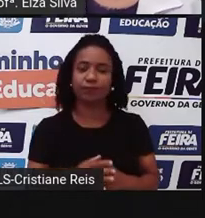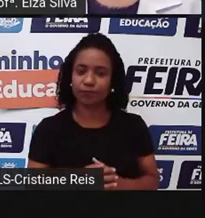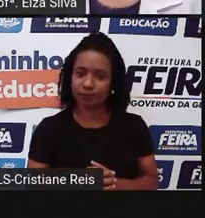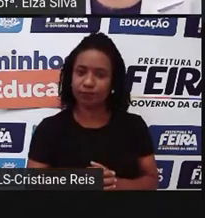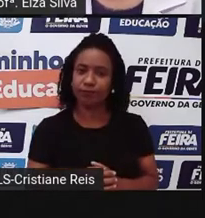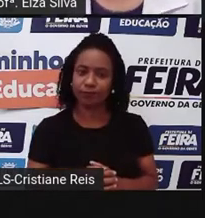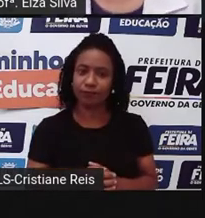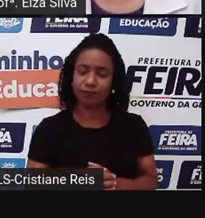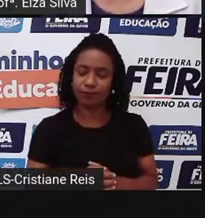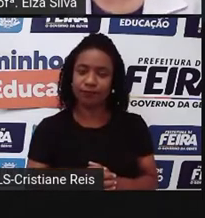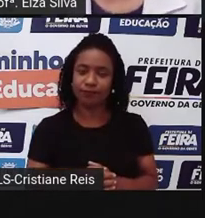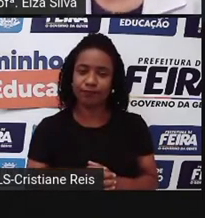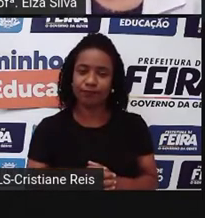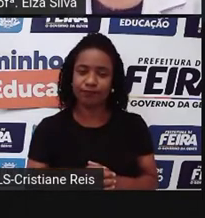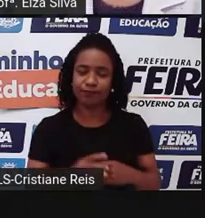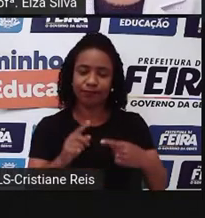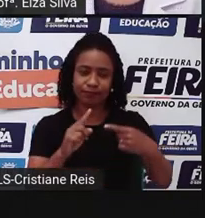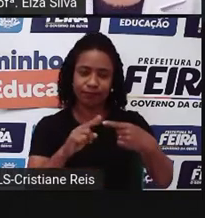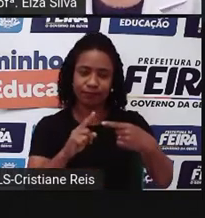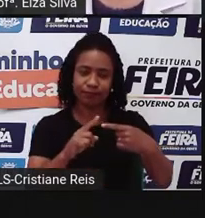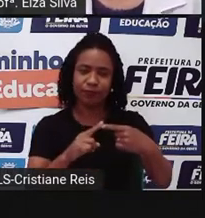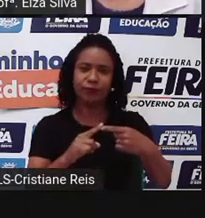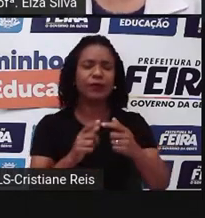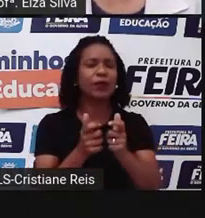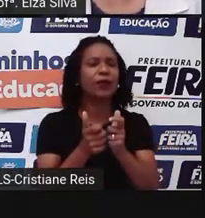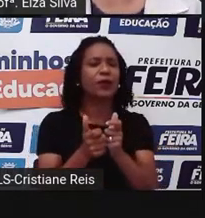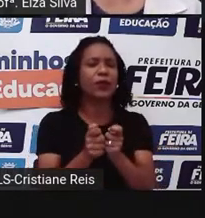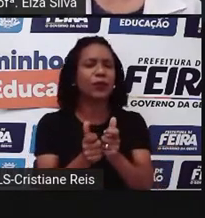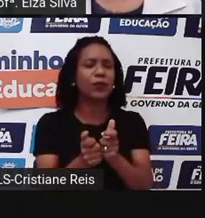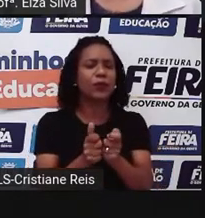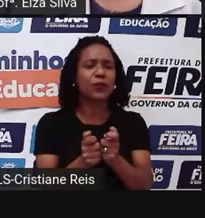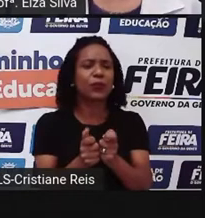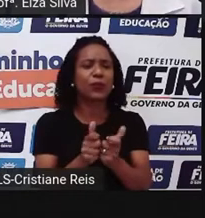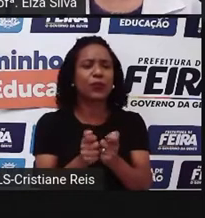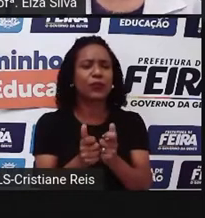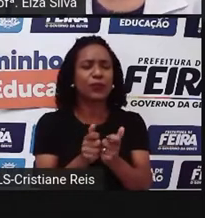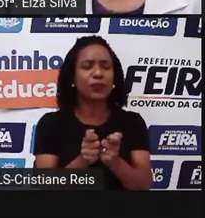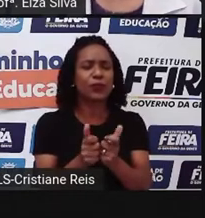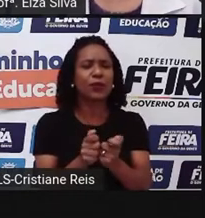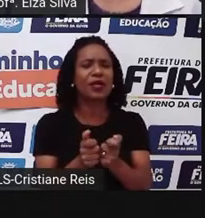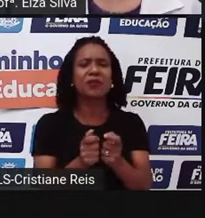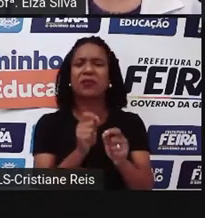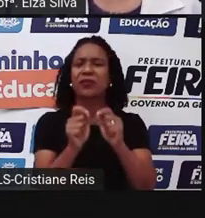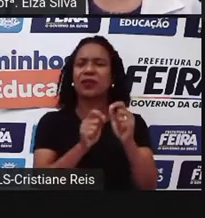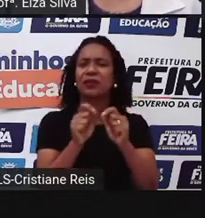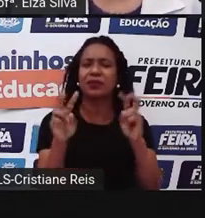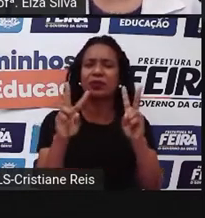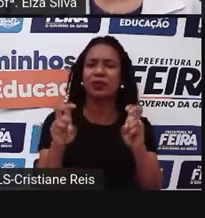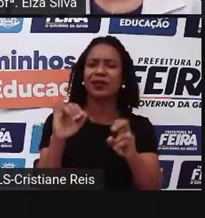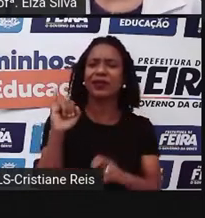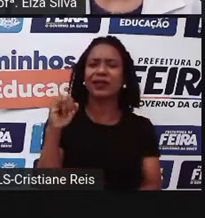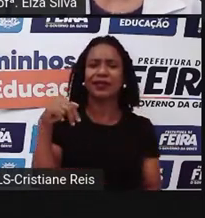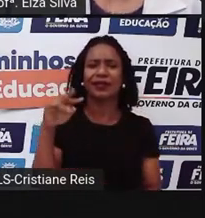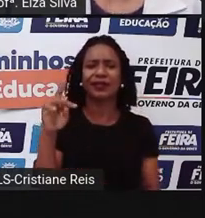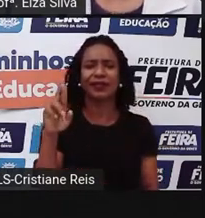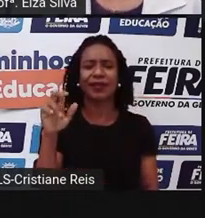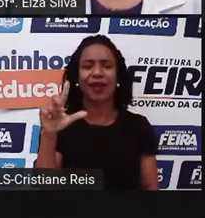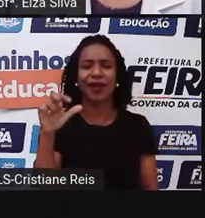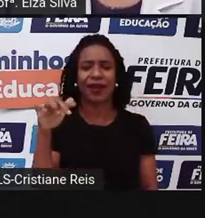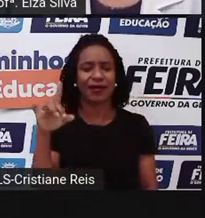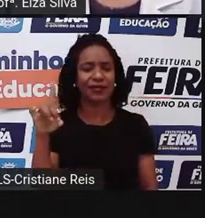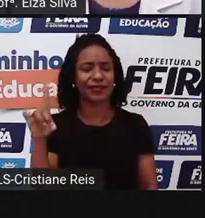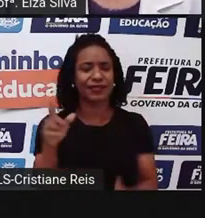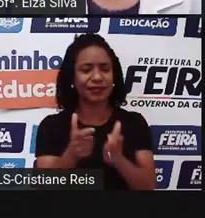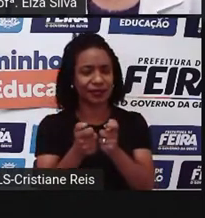is interland game? O que é o game Interland? Vocês conhecem? Já ouviram falar? Para mim, foi